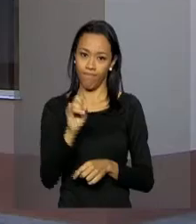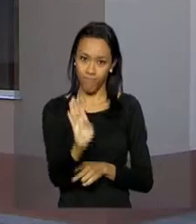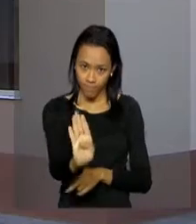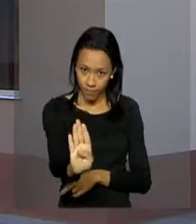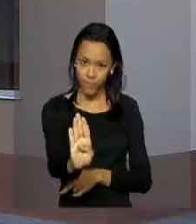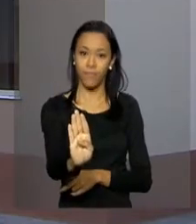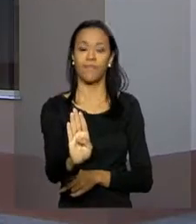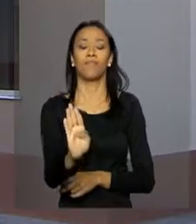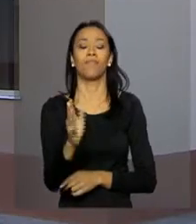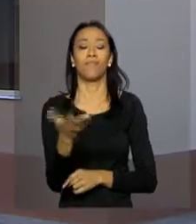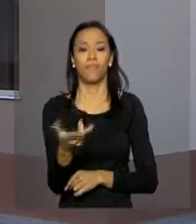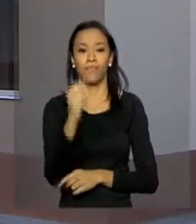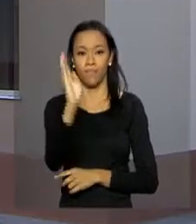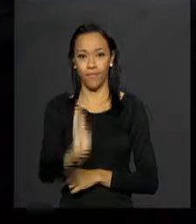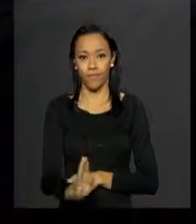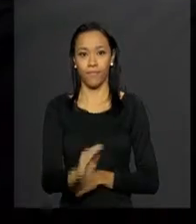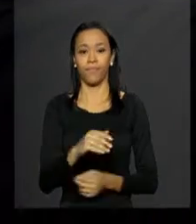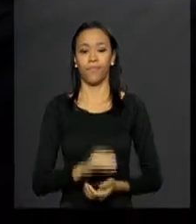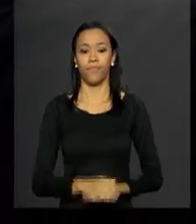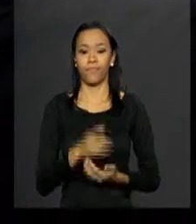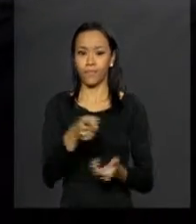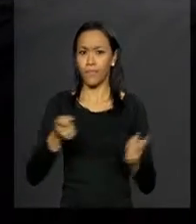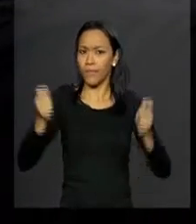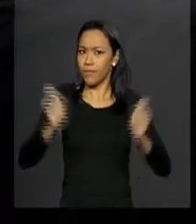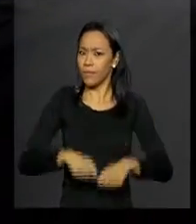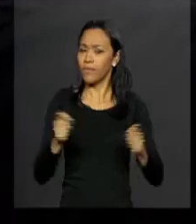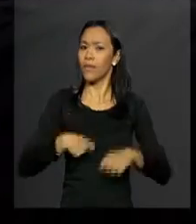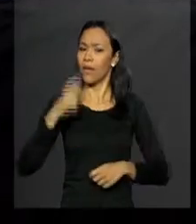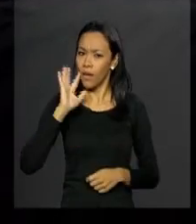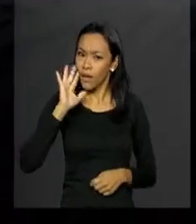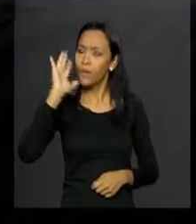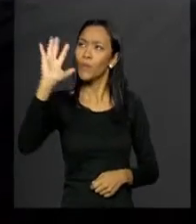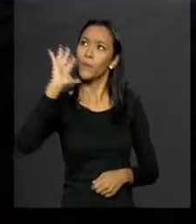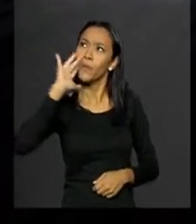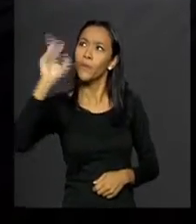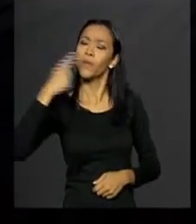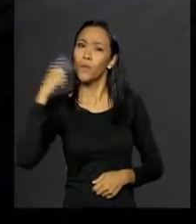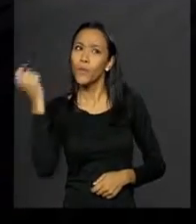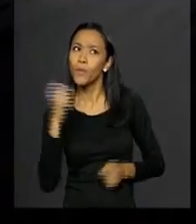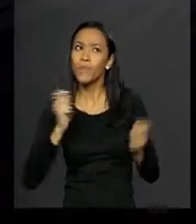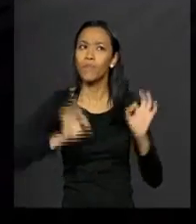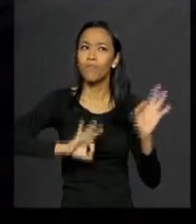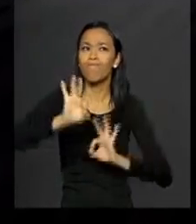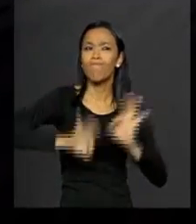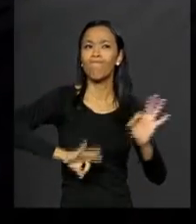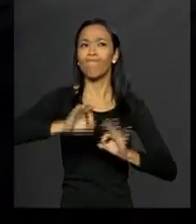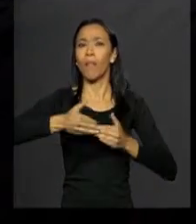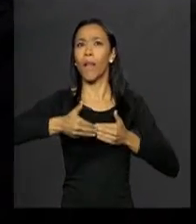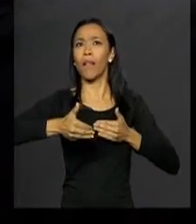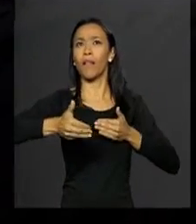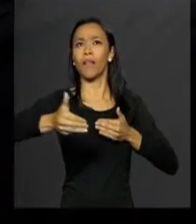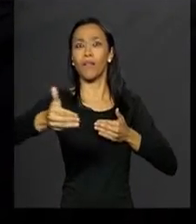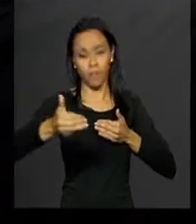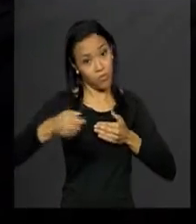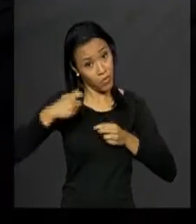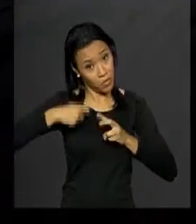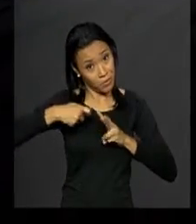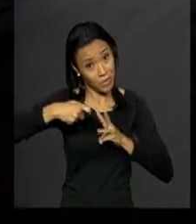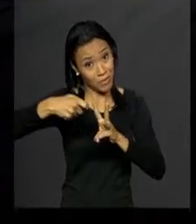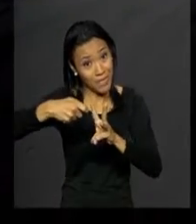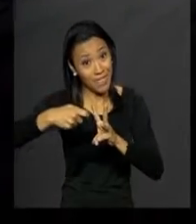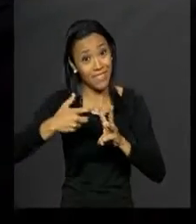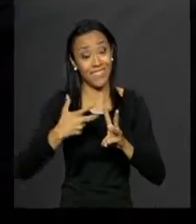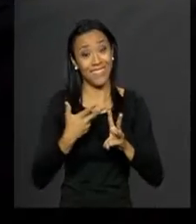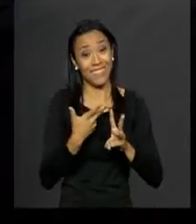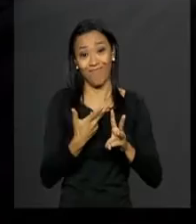riquezas produzidas no país. Dá para você sonhar. Eu já consigo fazer planos ao longo prazo. Eu sei que nos primeiros meses